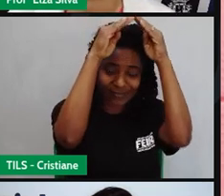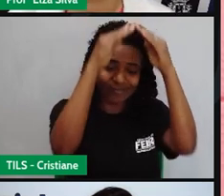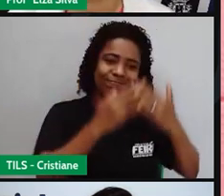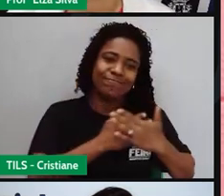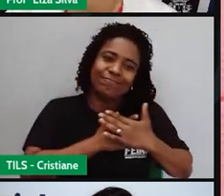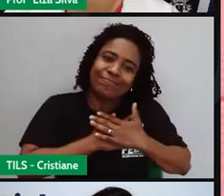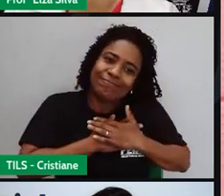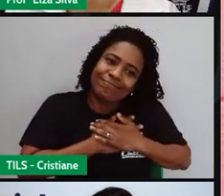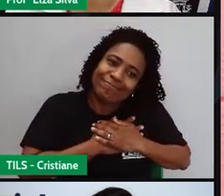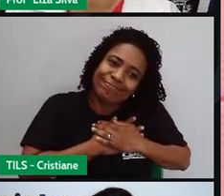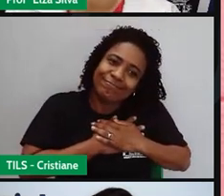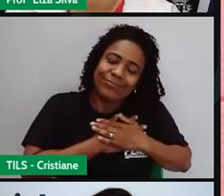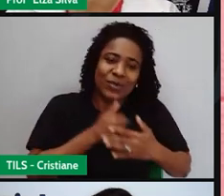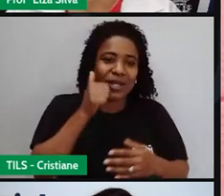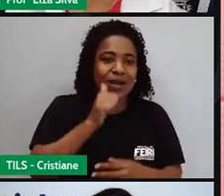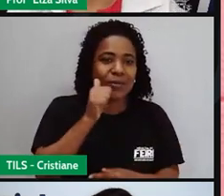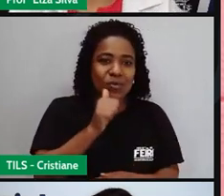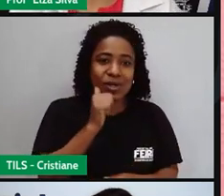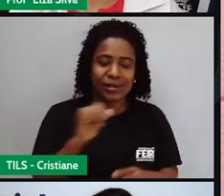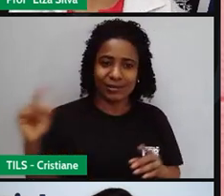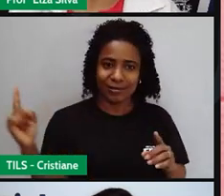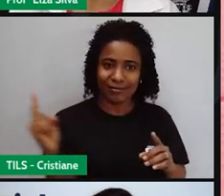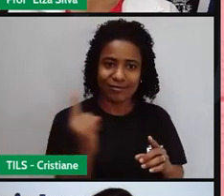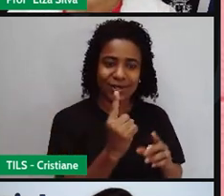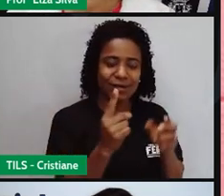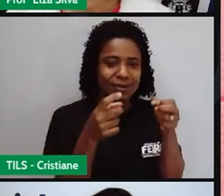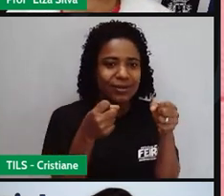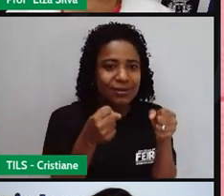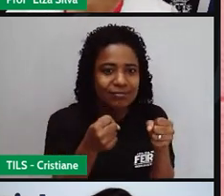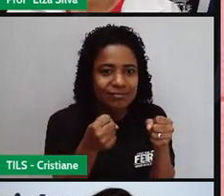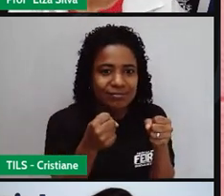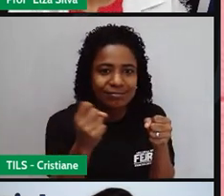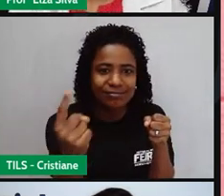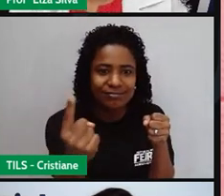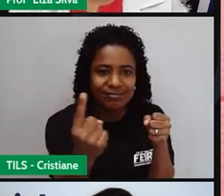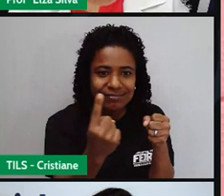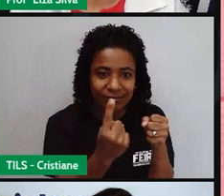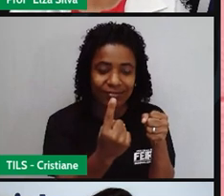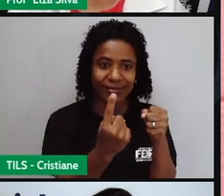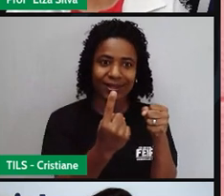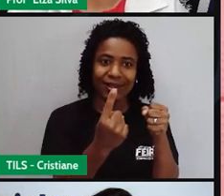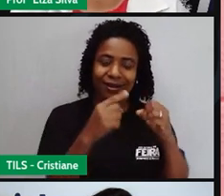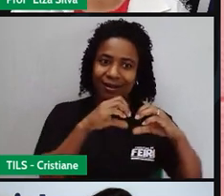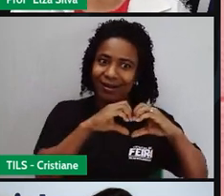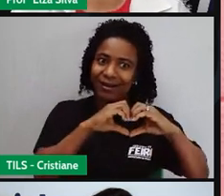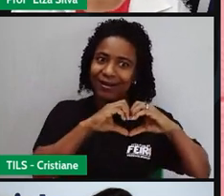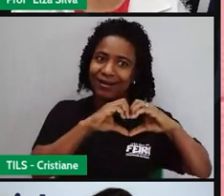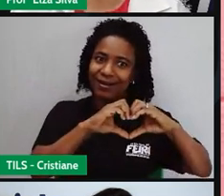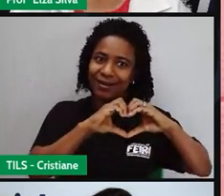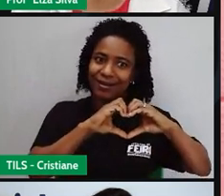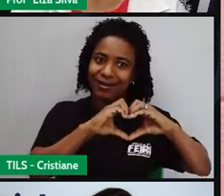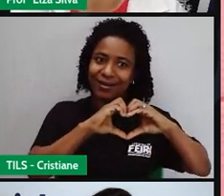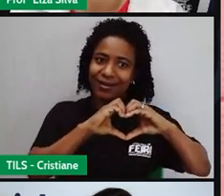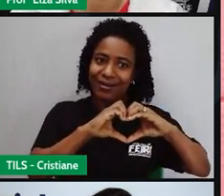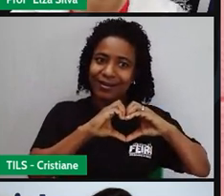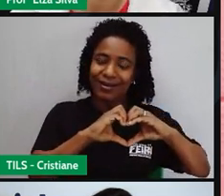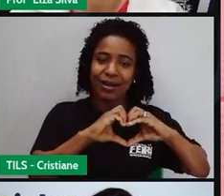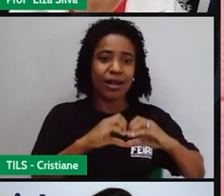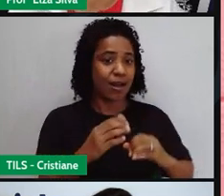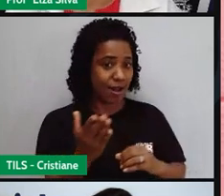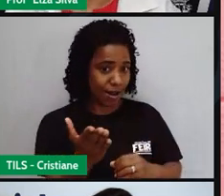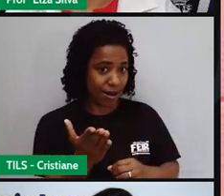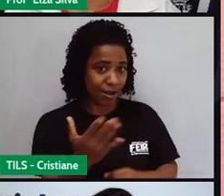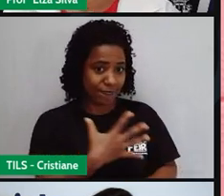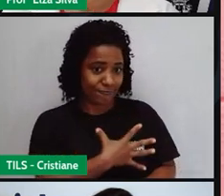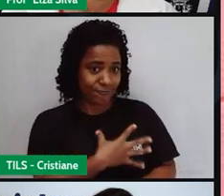se apaixonou por uma moça, nesse período que ele ficou preso. E essa moça era filha de um dos carcereiros